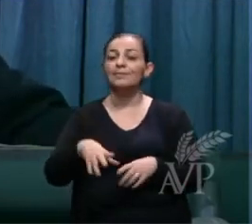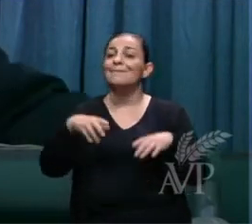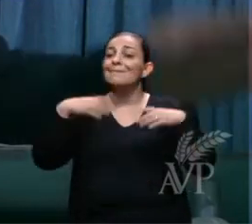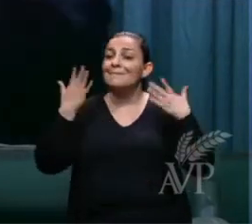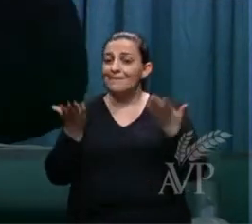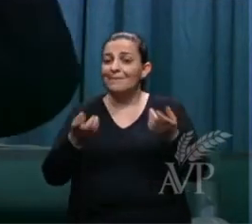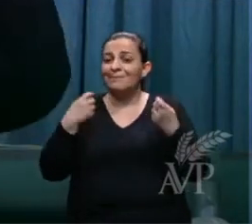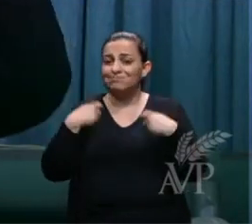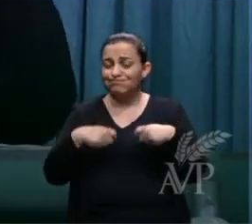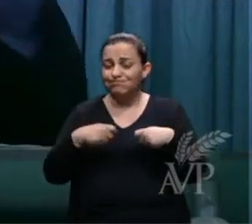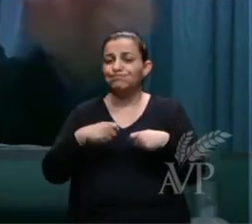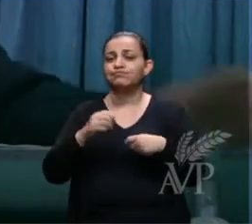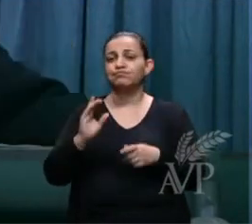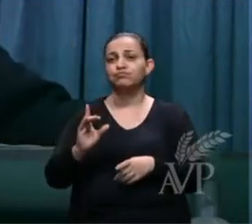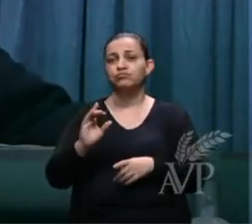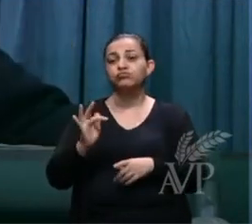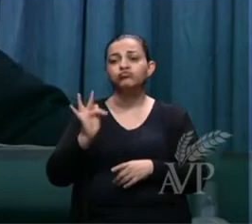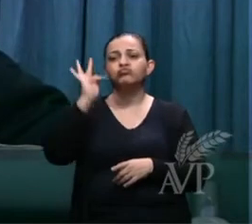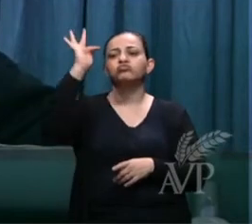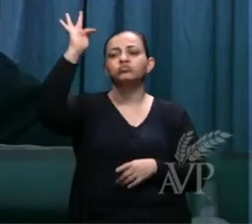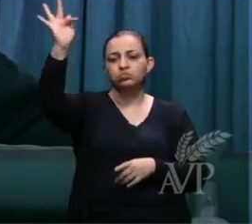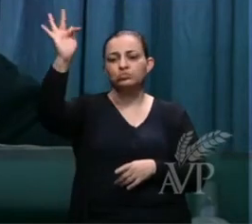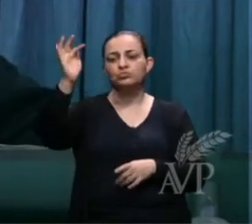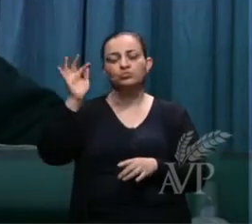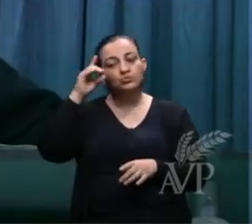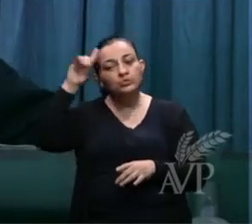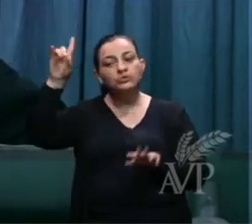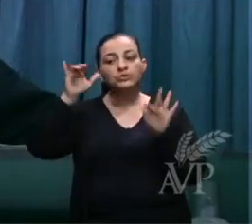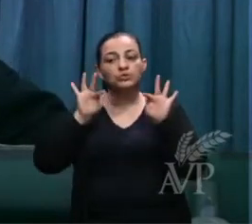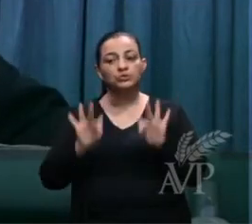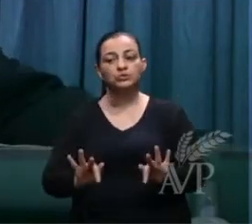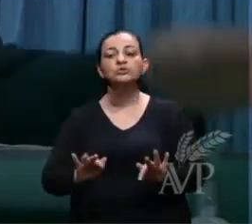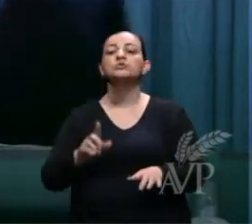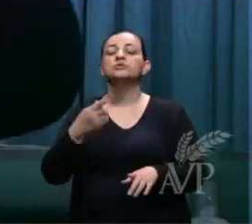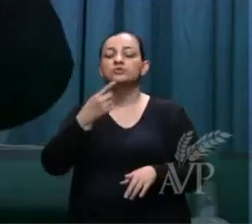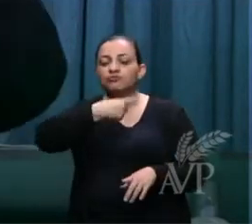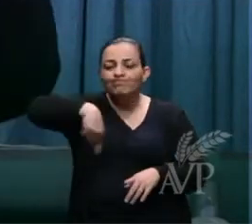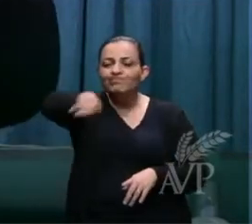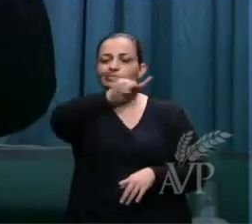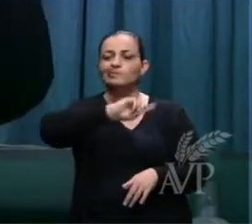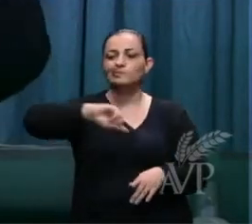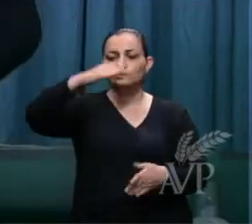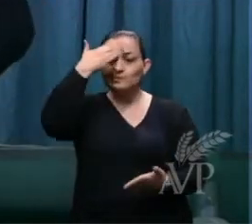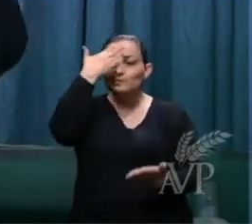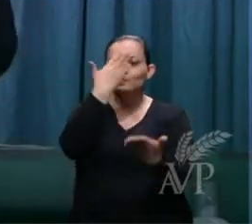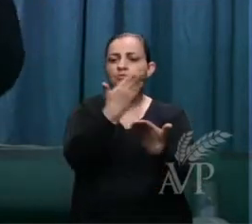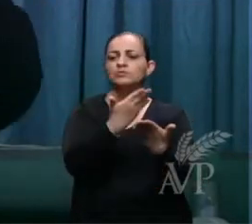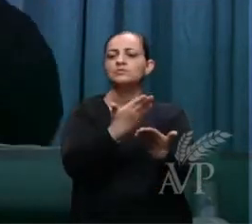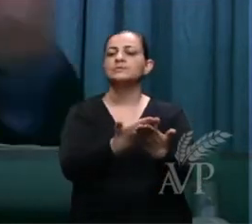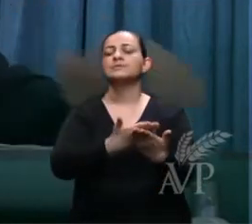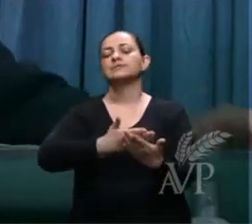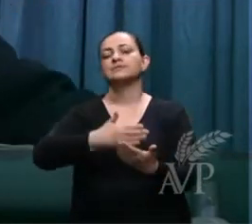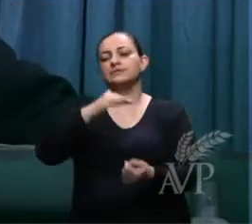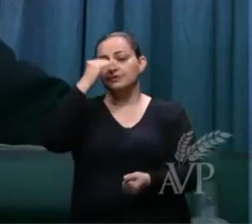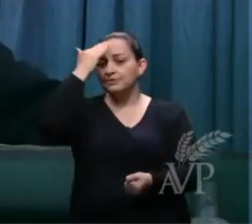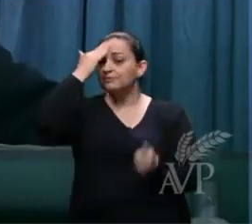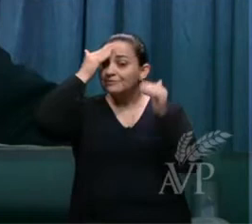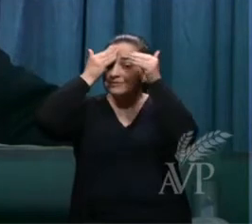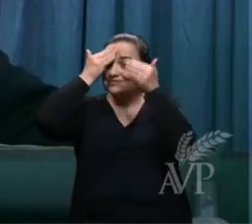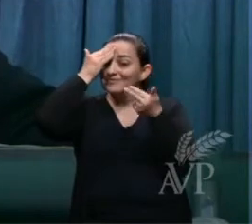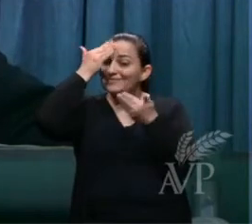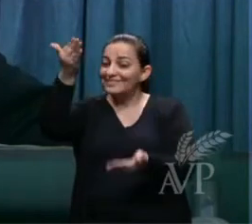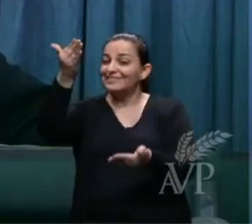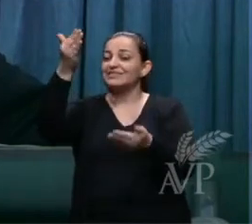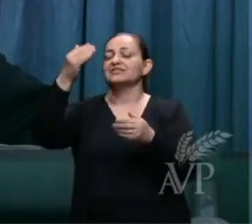profeta aquele dia vocês me agradecerão vocês agradecerão o pastor agradecerá aquele que lhe chamou